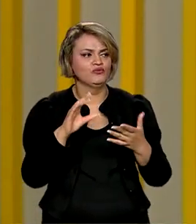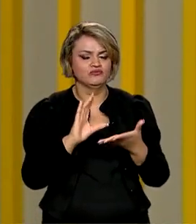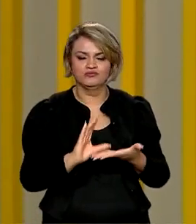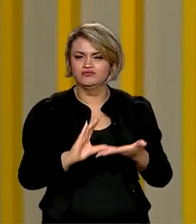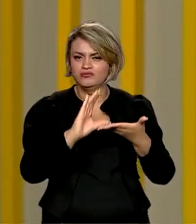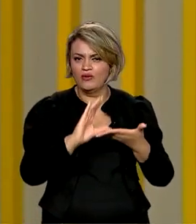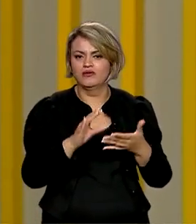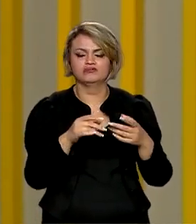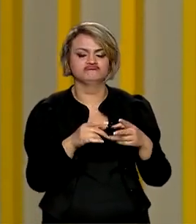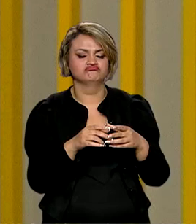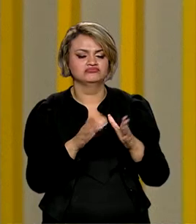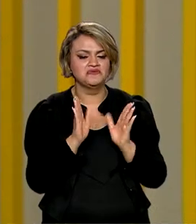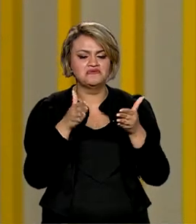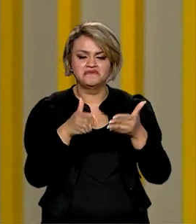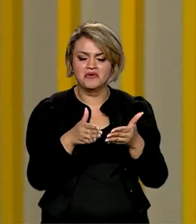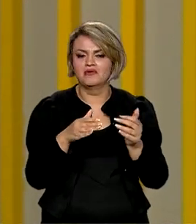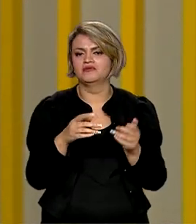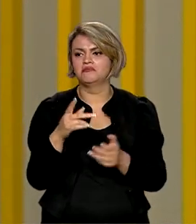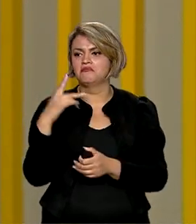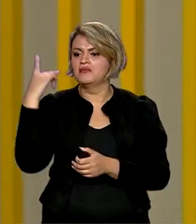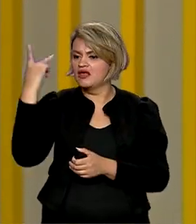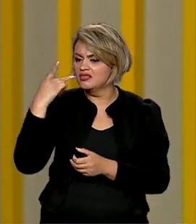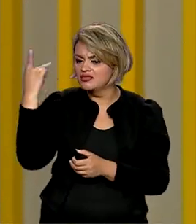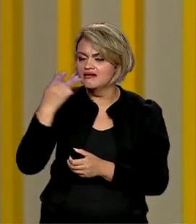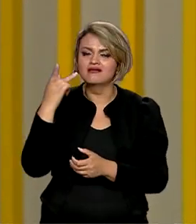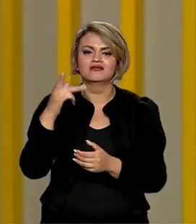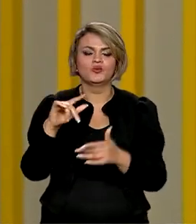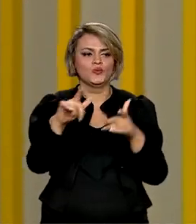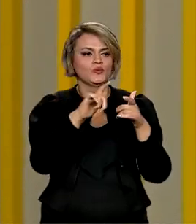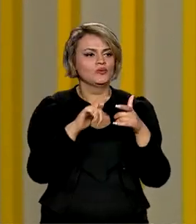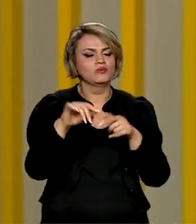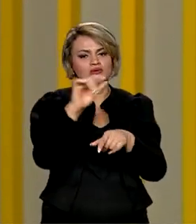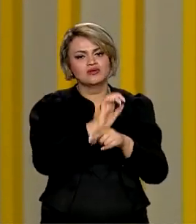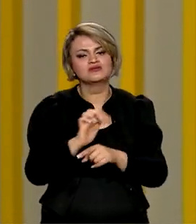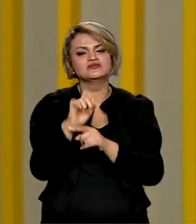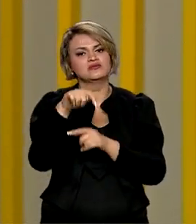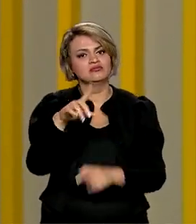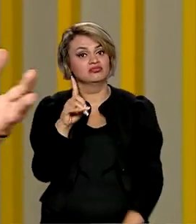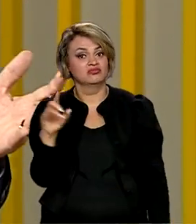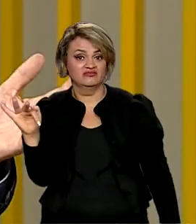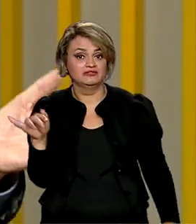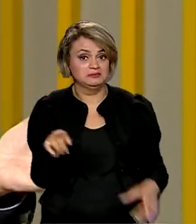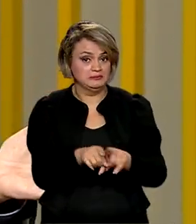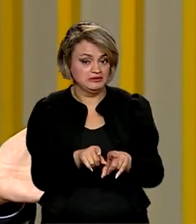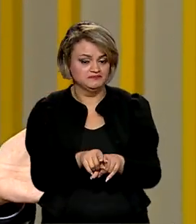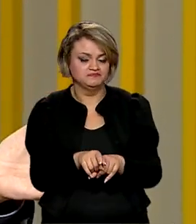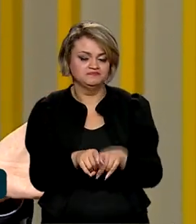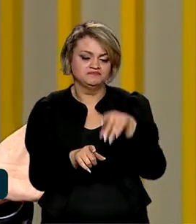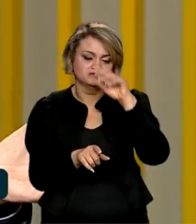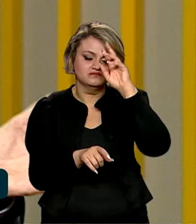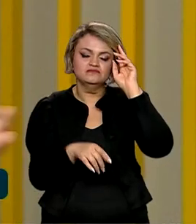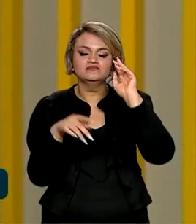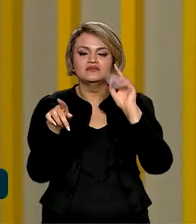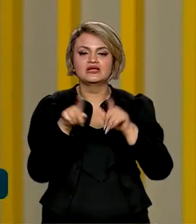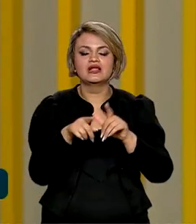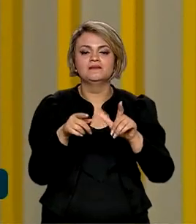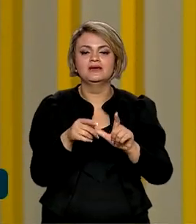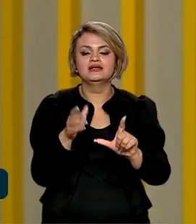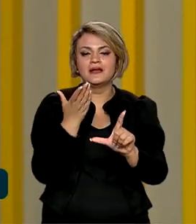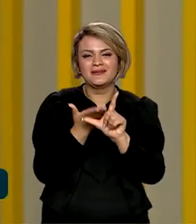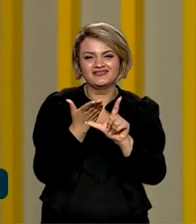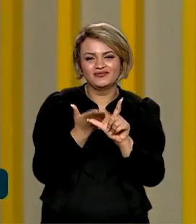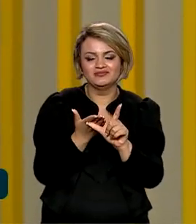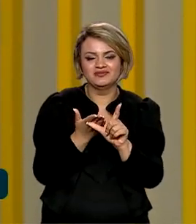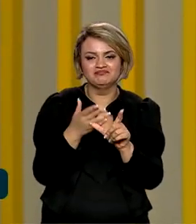nas plenárias estaduais realizadas em todos os estados e aqui no DF. e na plataforma do Brasil